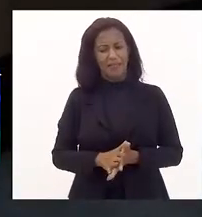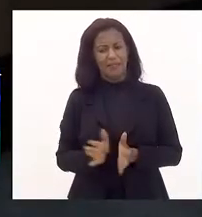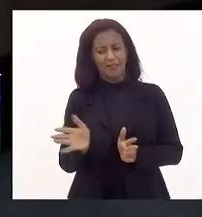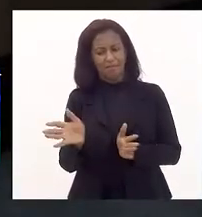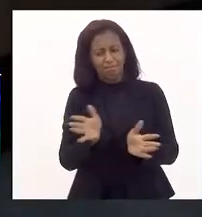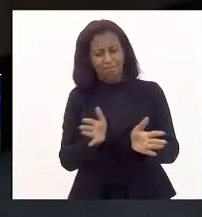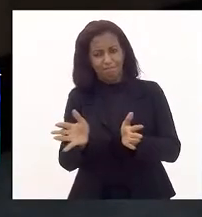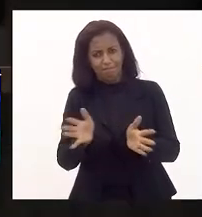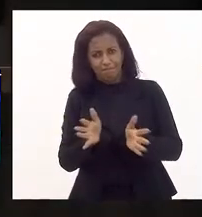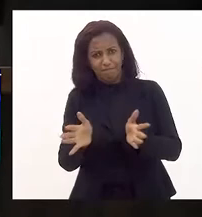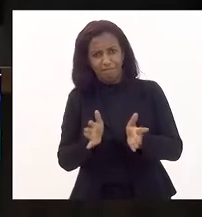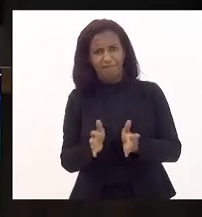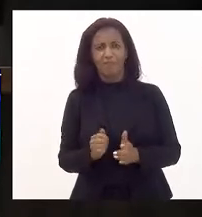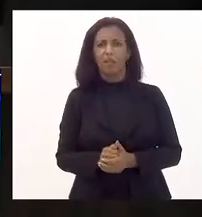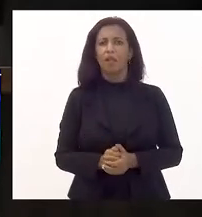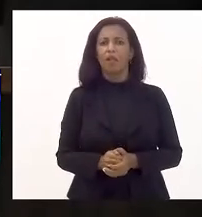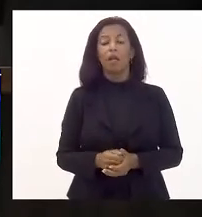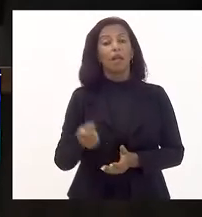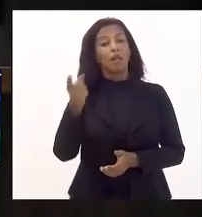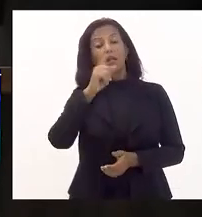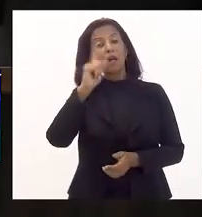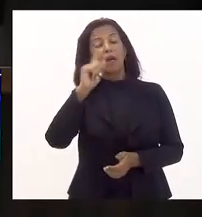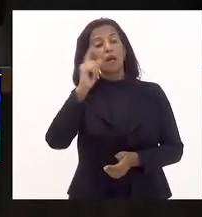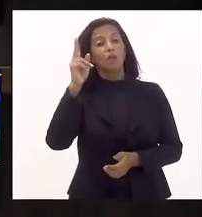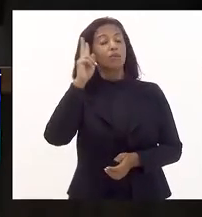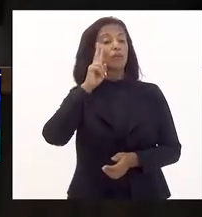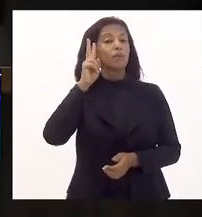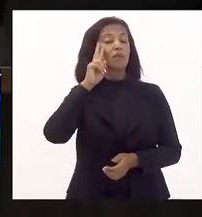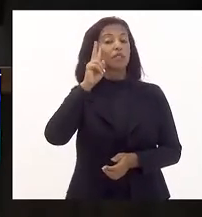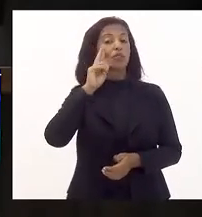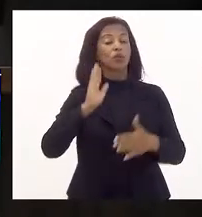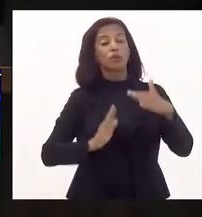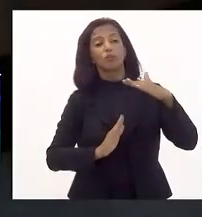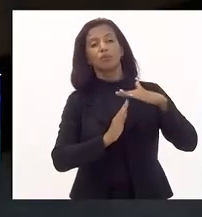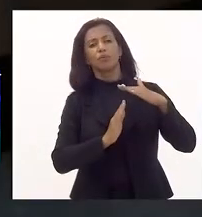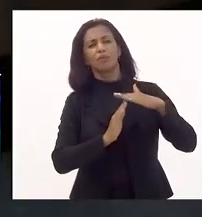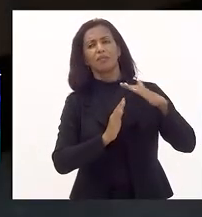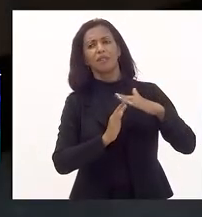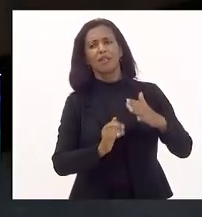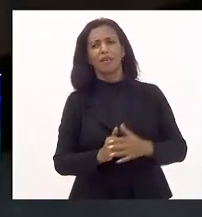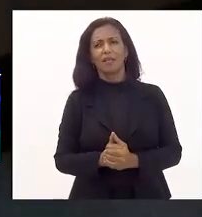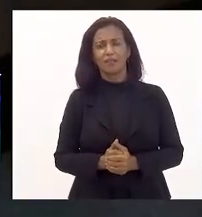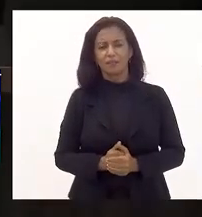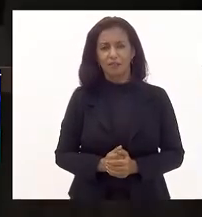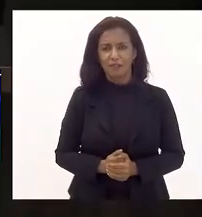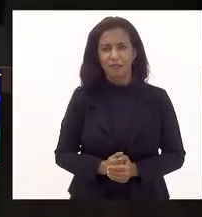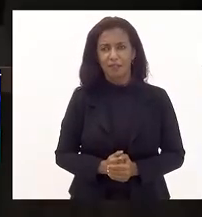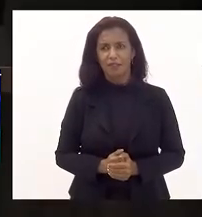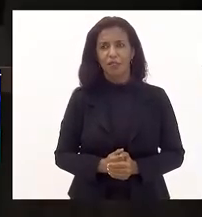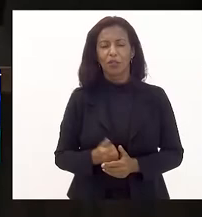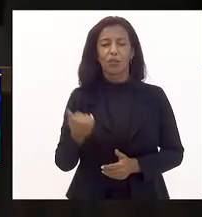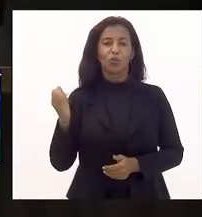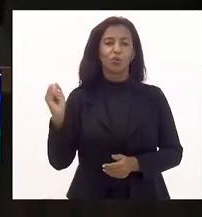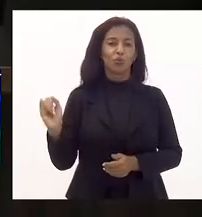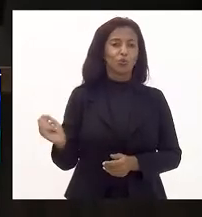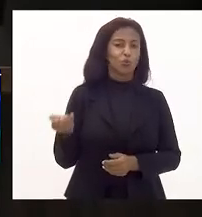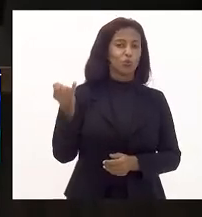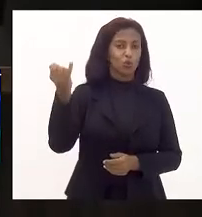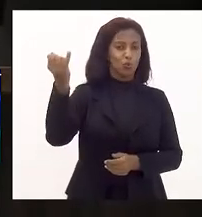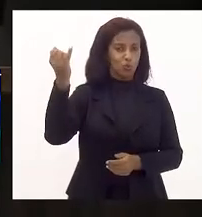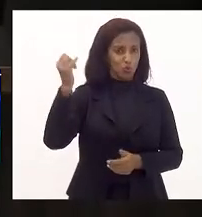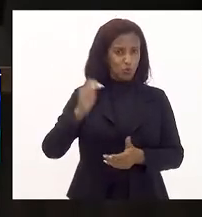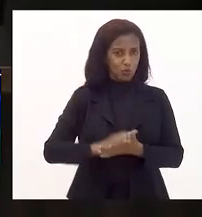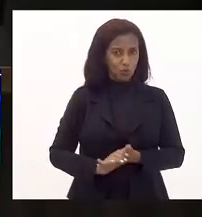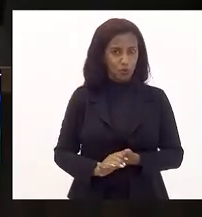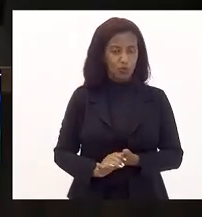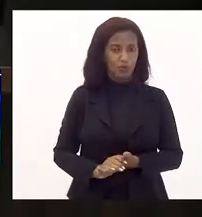interferindo nisso? Não, não, não. É só porque é o argumento da história do furar o Esse negócio, a pandemia que passou quase não afetou o mundo. Vai ser três